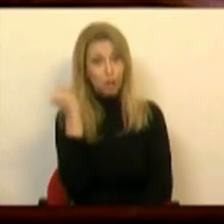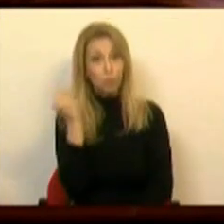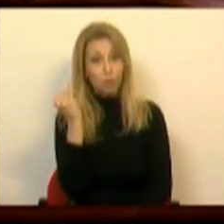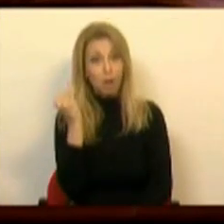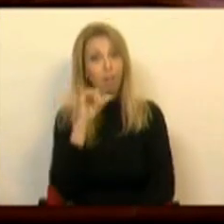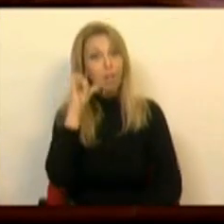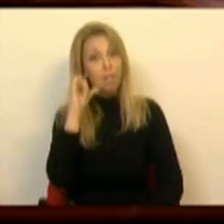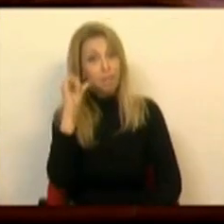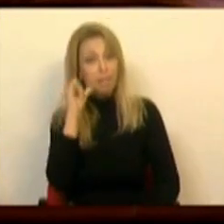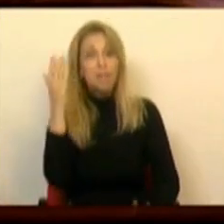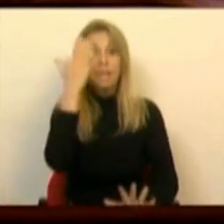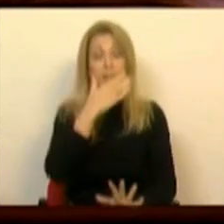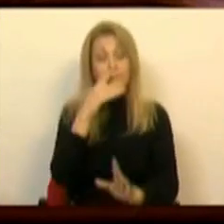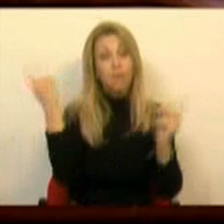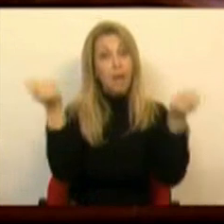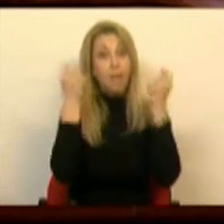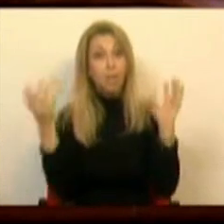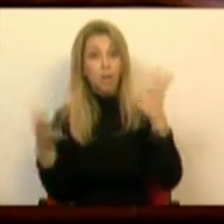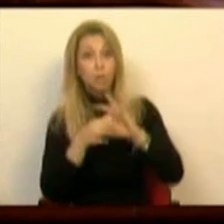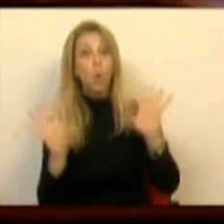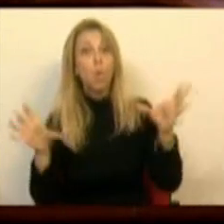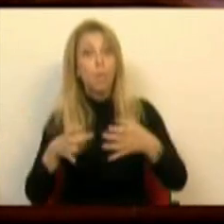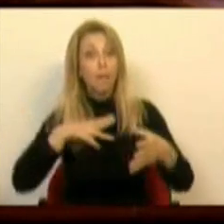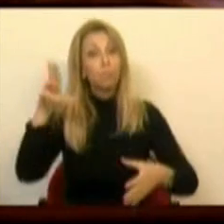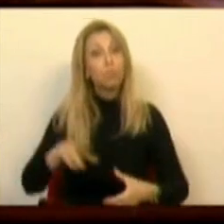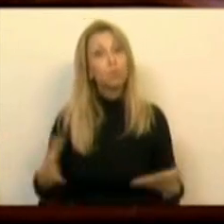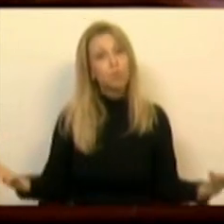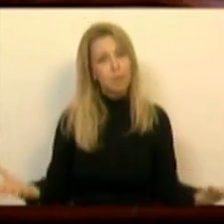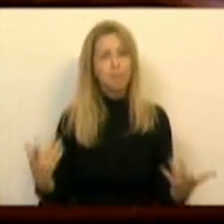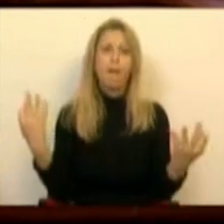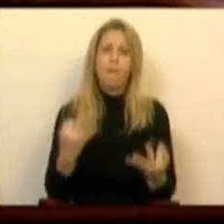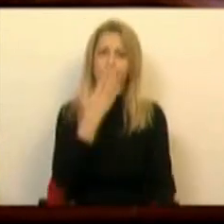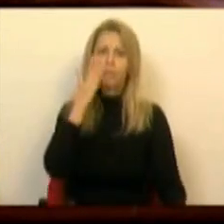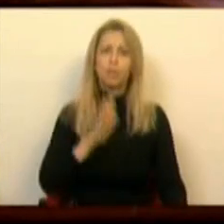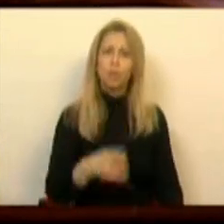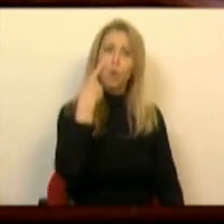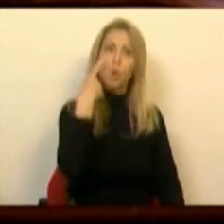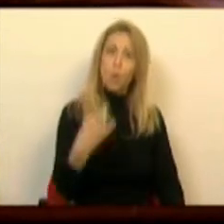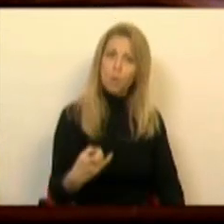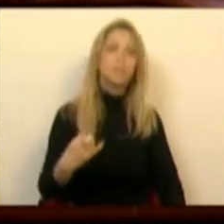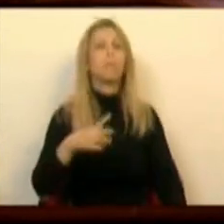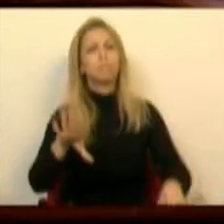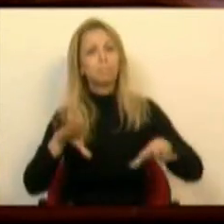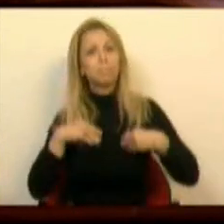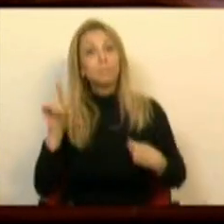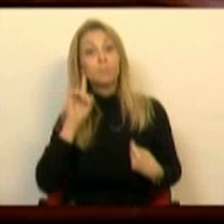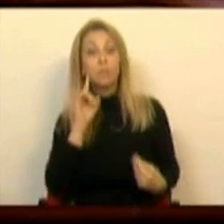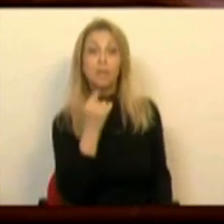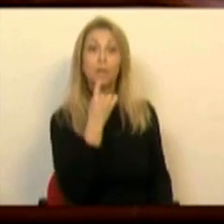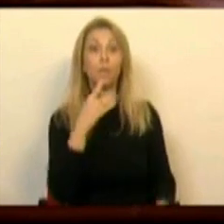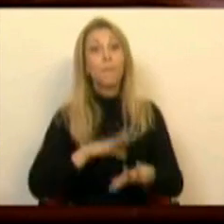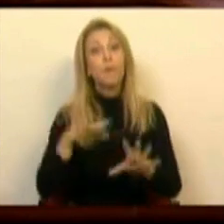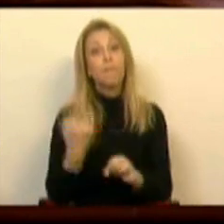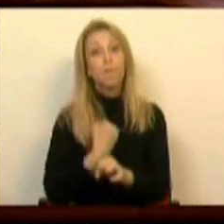campanhas digam respeito às comunidades portuguesas, constitui um ato de reconhecimento da maior importância pelo papel